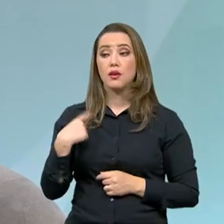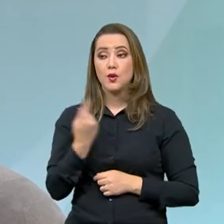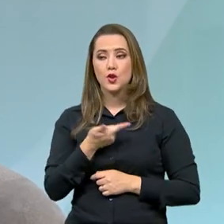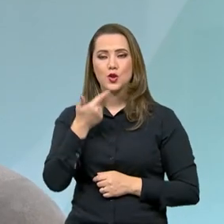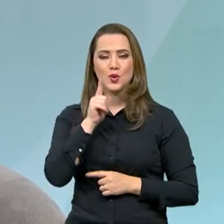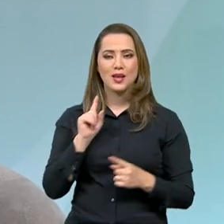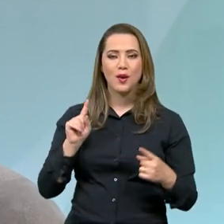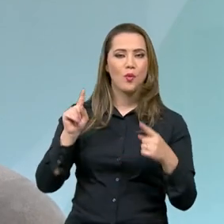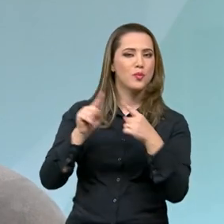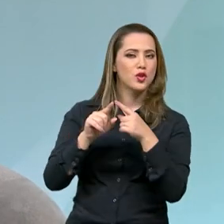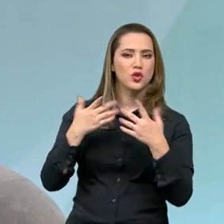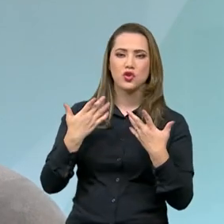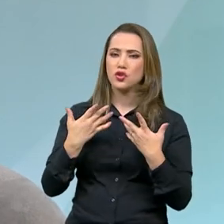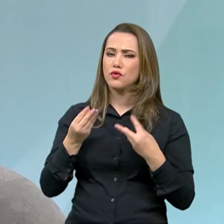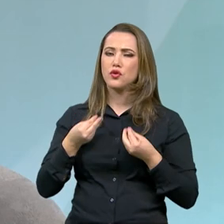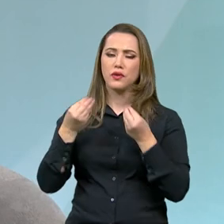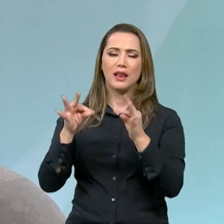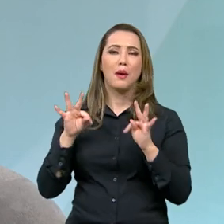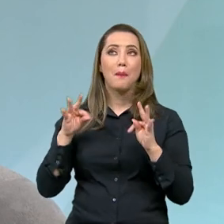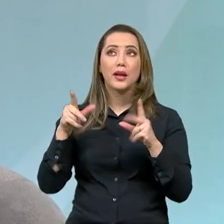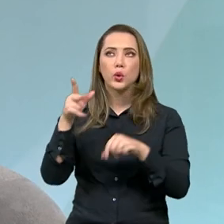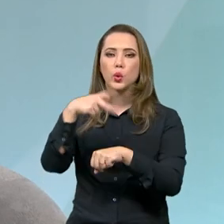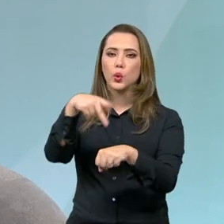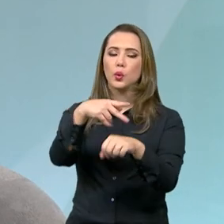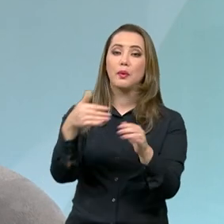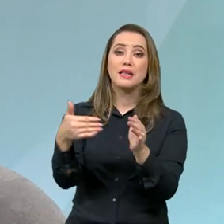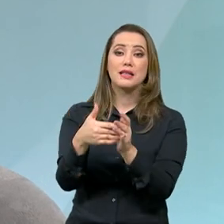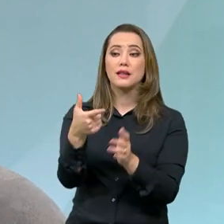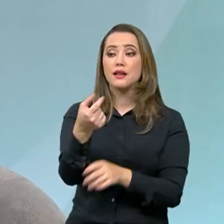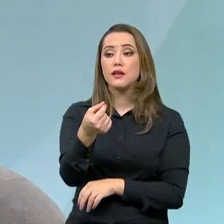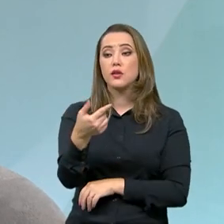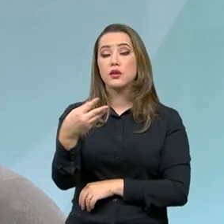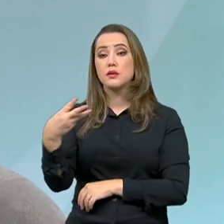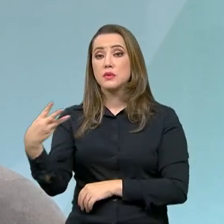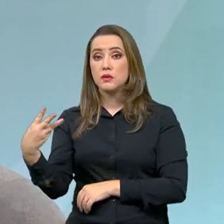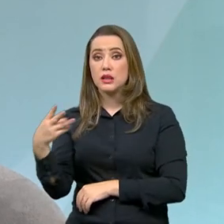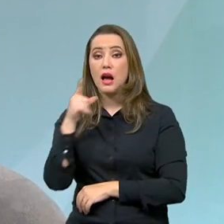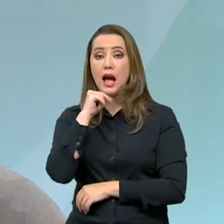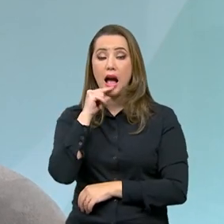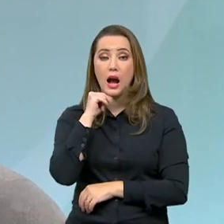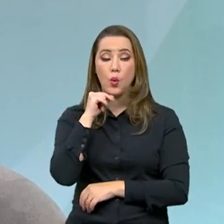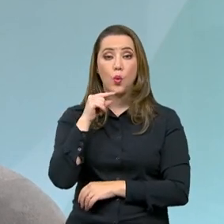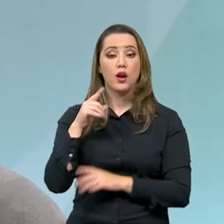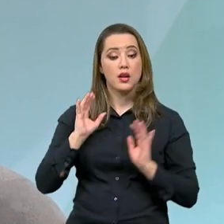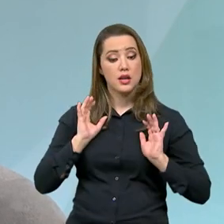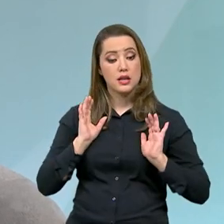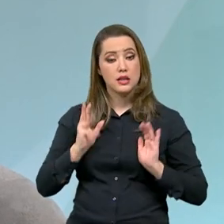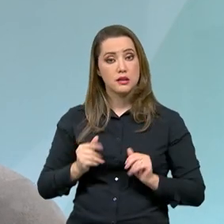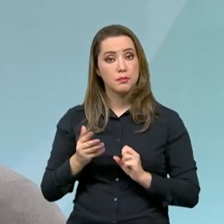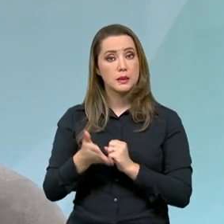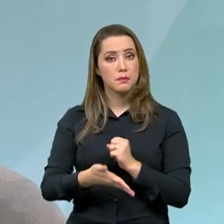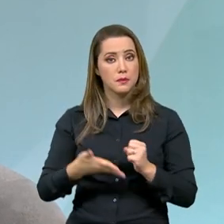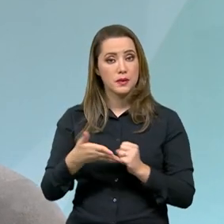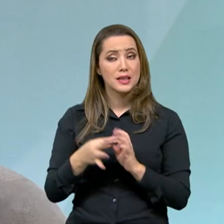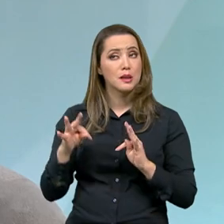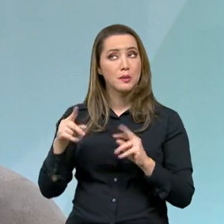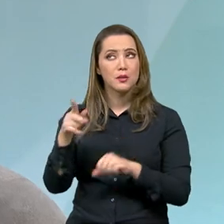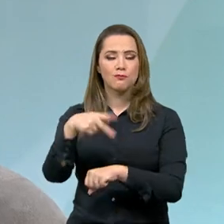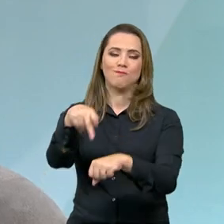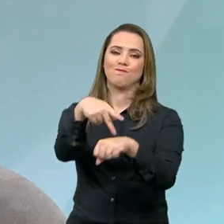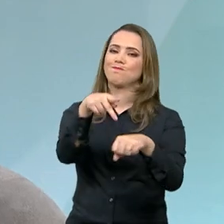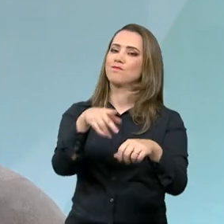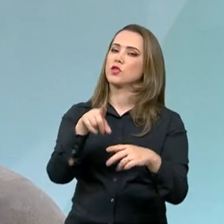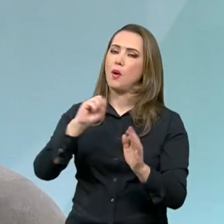o abastecimento de água e esgoto até 2033. Então, o novo marco regulatório é uma mudança histórica no